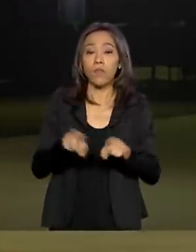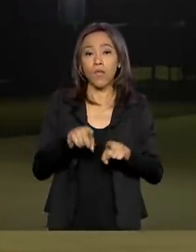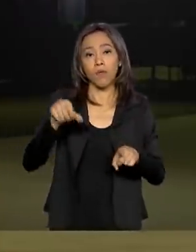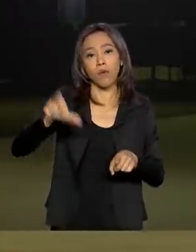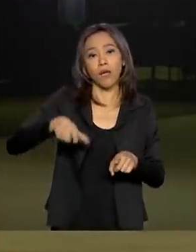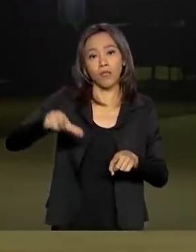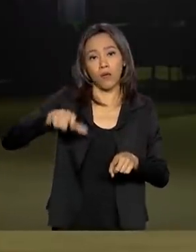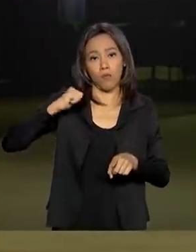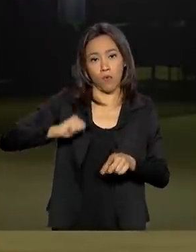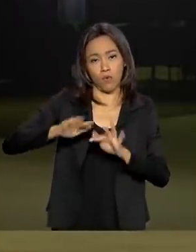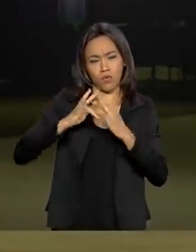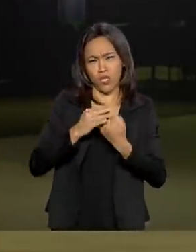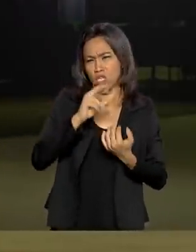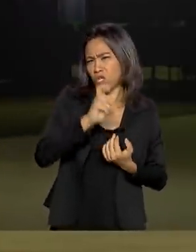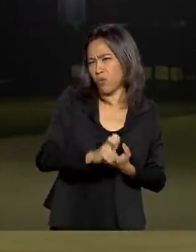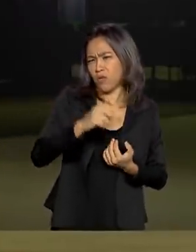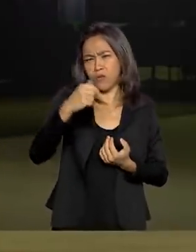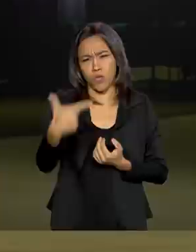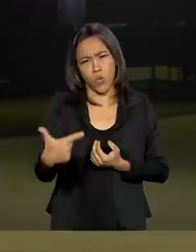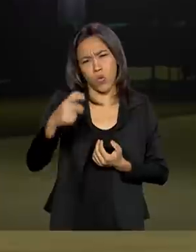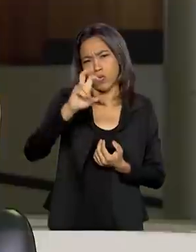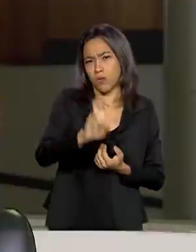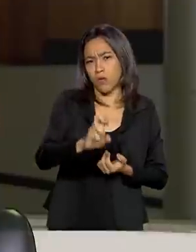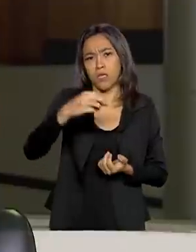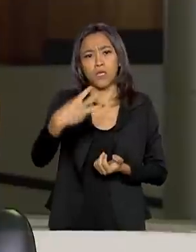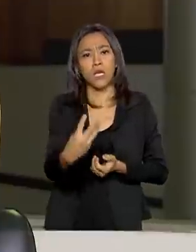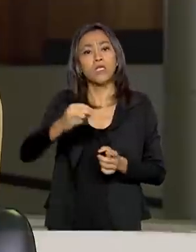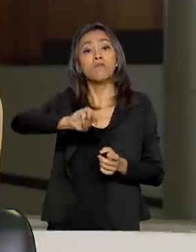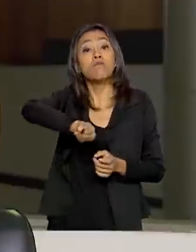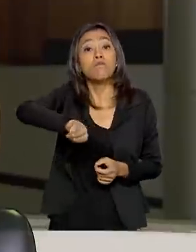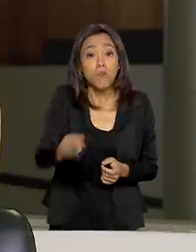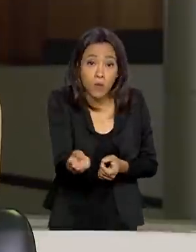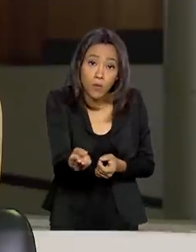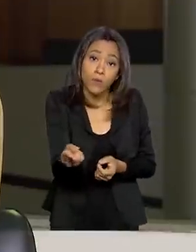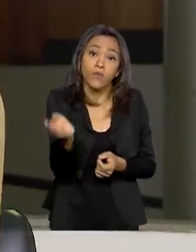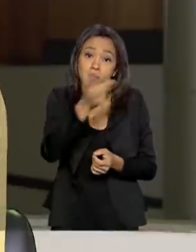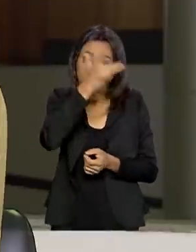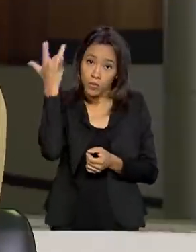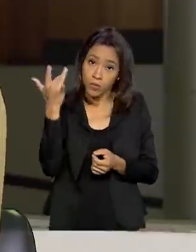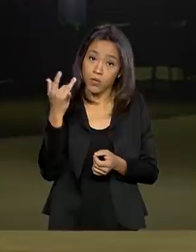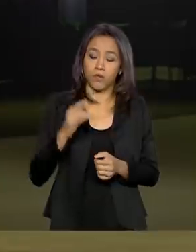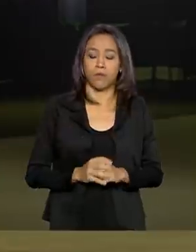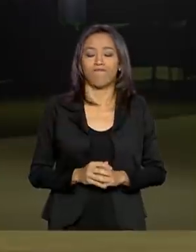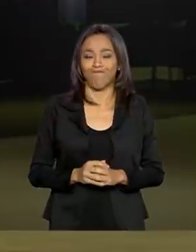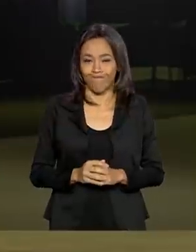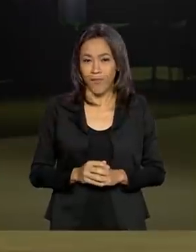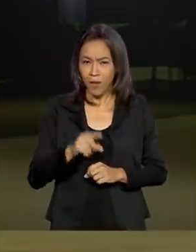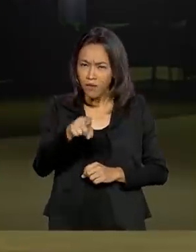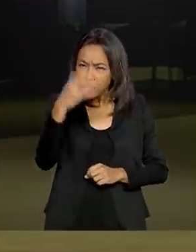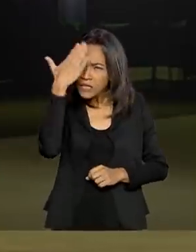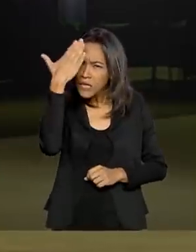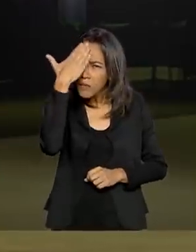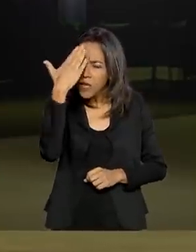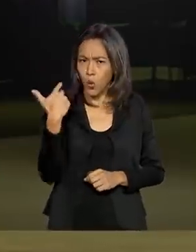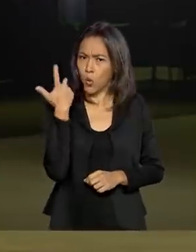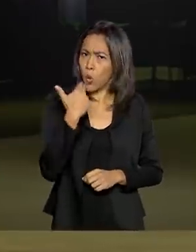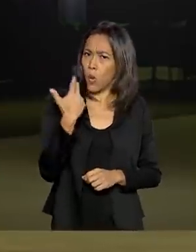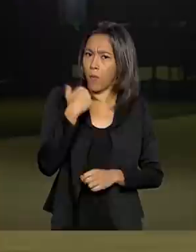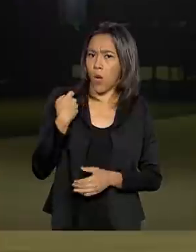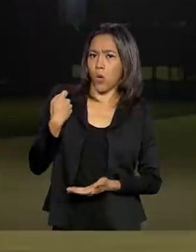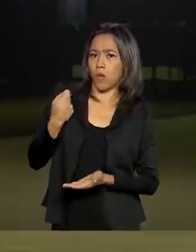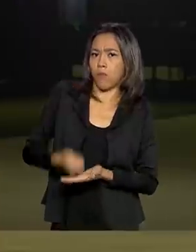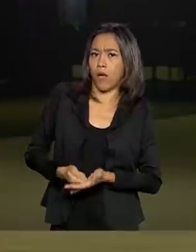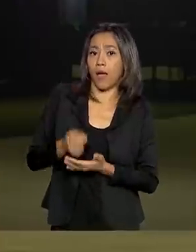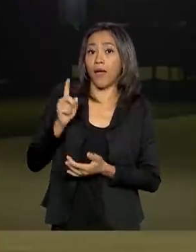52, 53 milhões de brasileiros. Só para que as pessoas tenham ideia, o normal do Bolsa